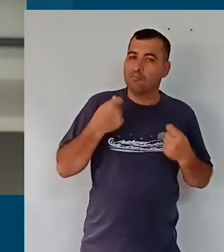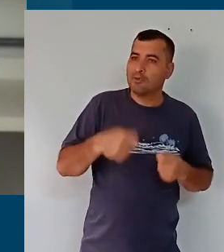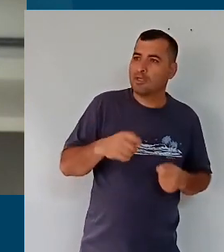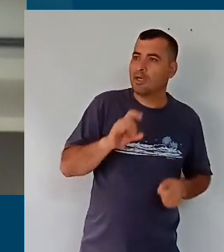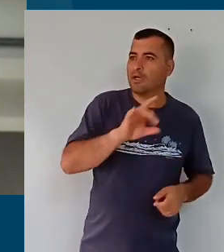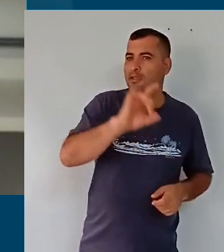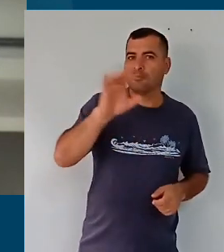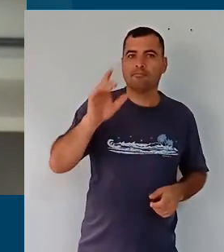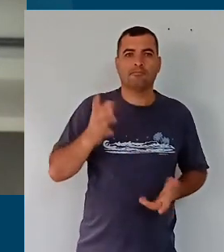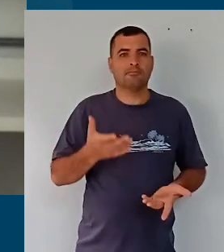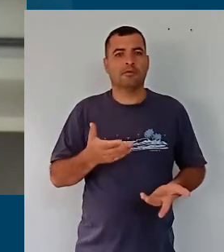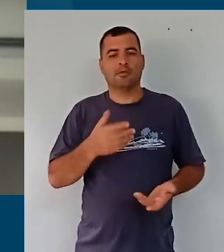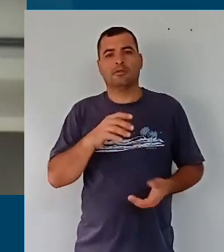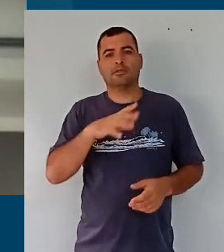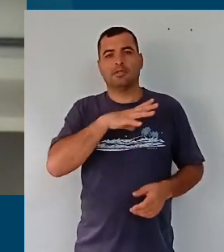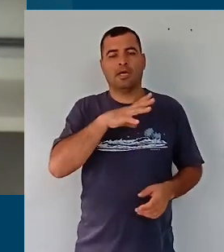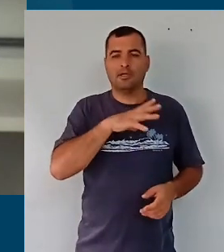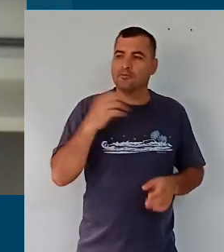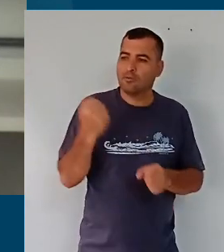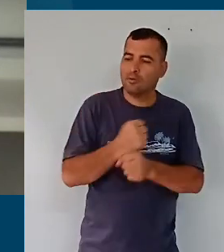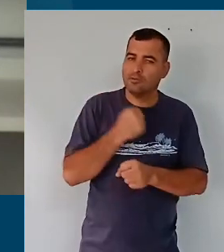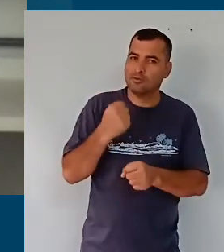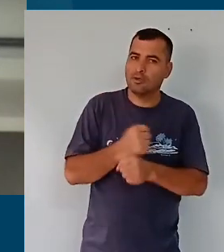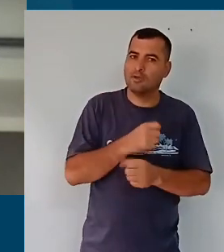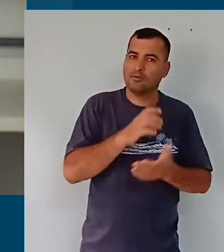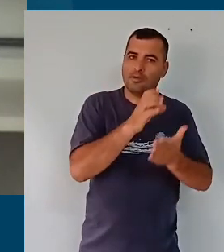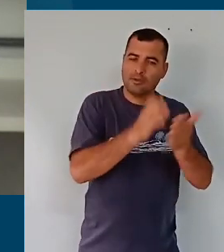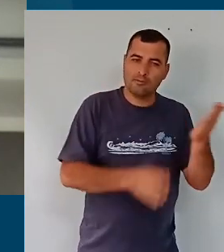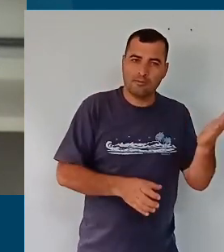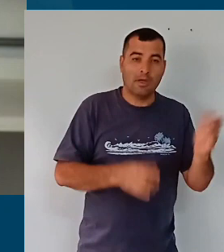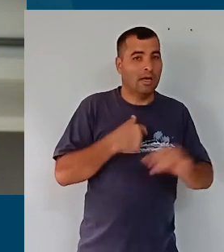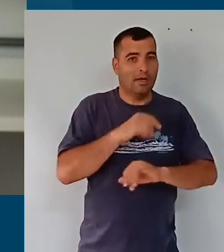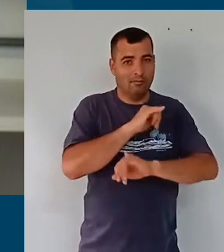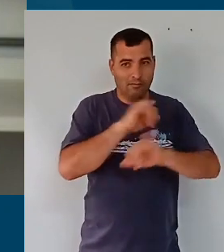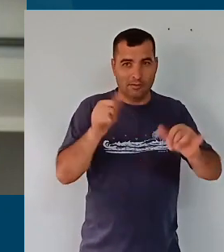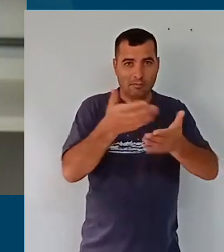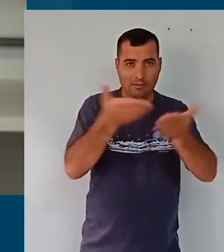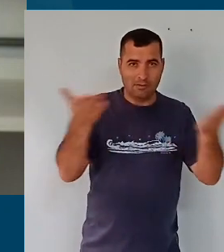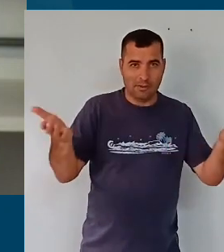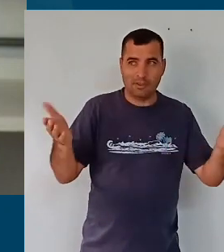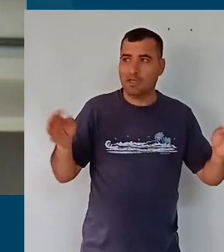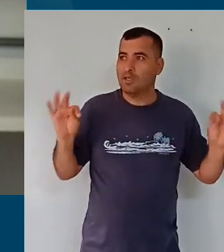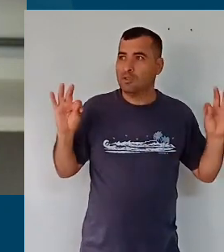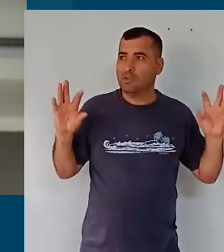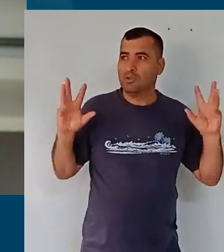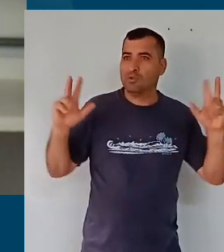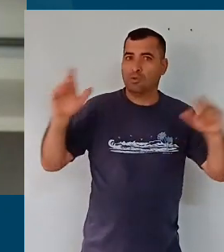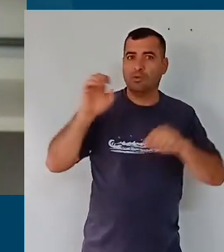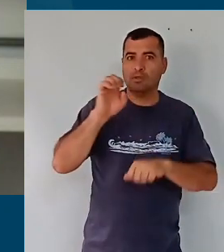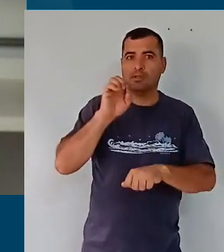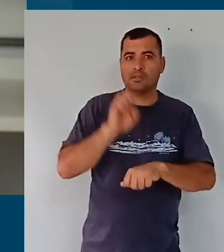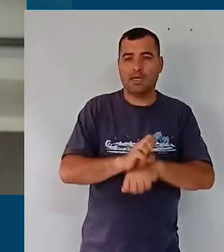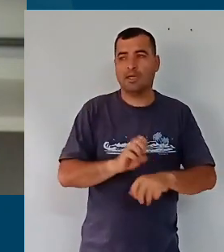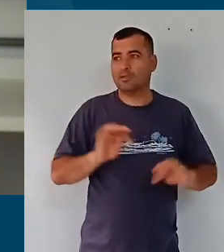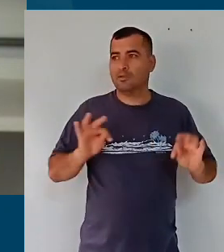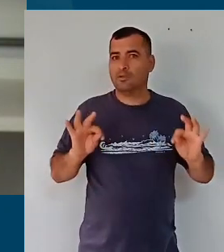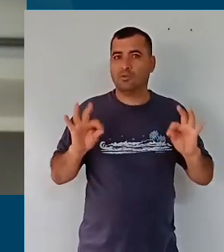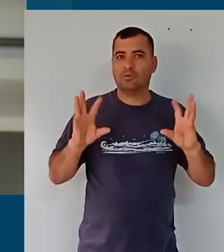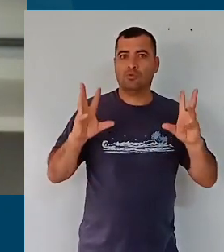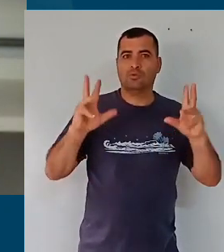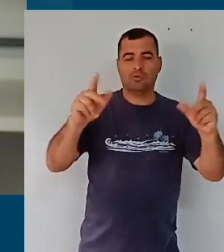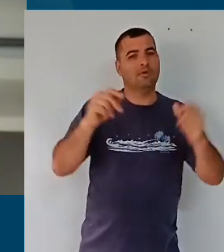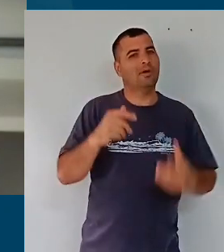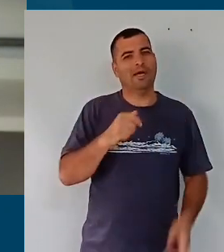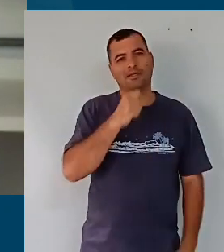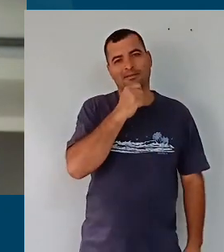que esses currículos fossem construídos, mas, olha, quero dizer para vocês, a grande maioria, infelizmente, é um corte e cola